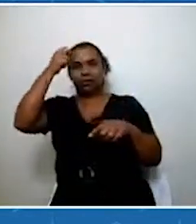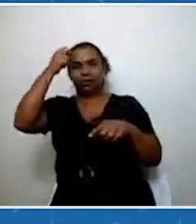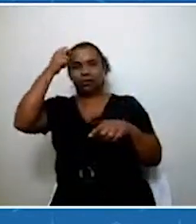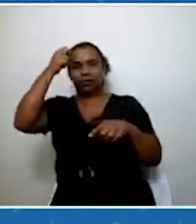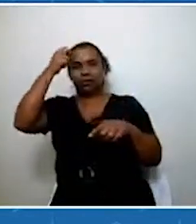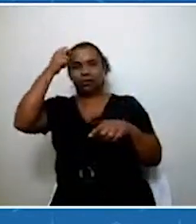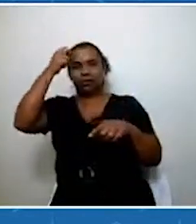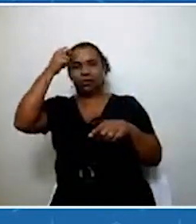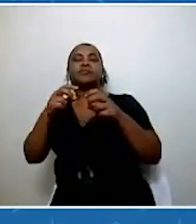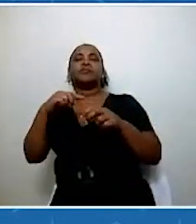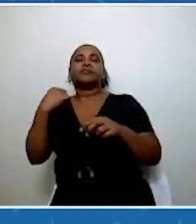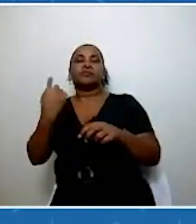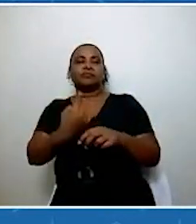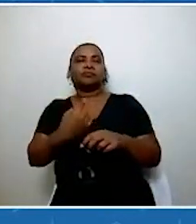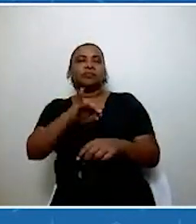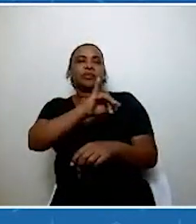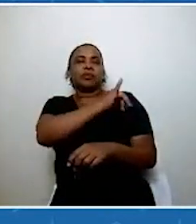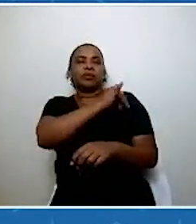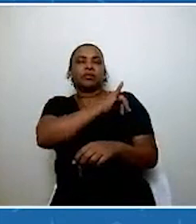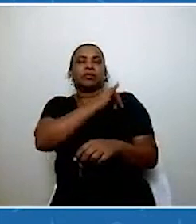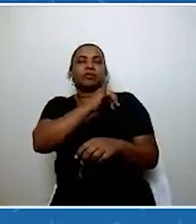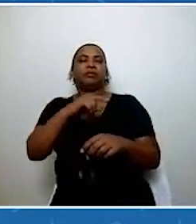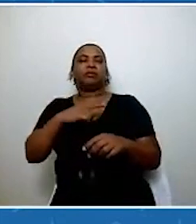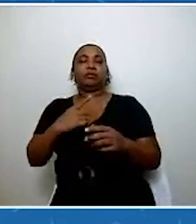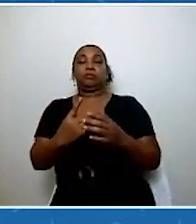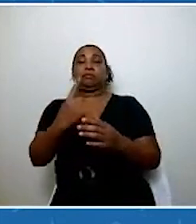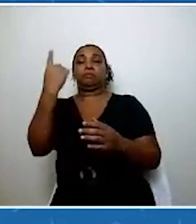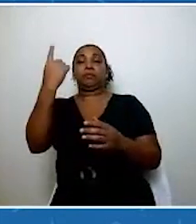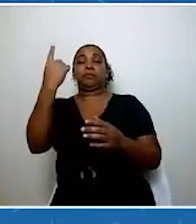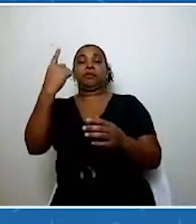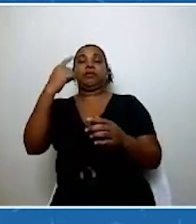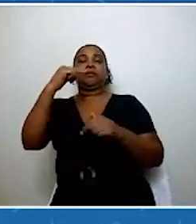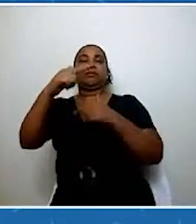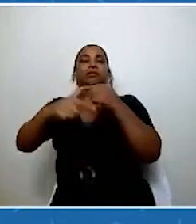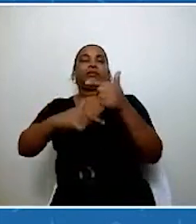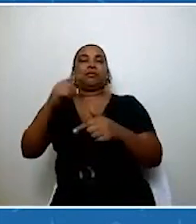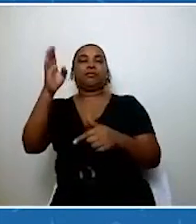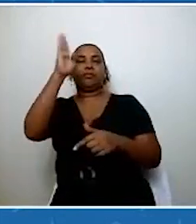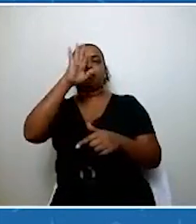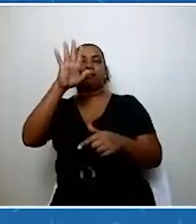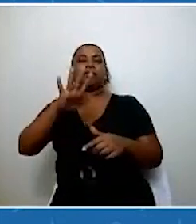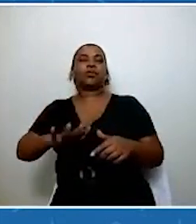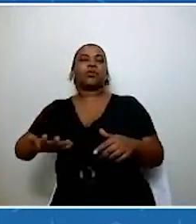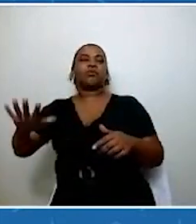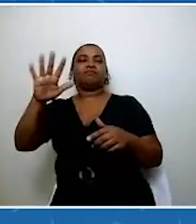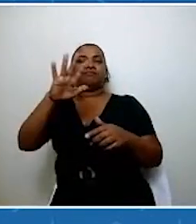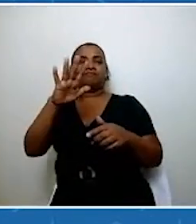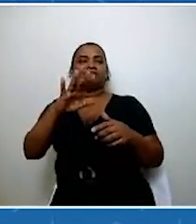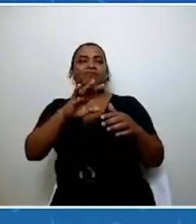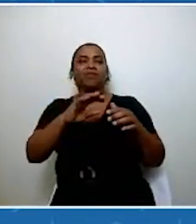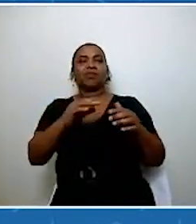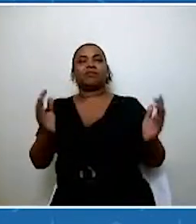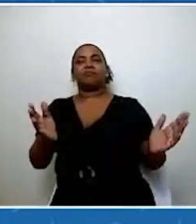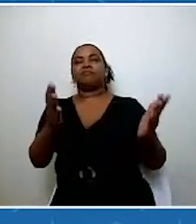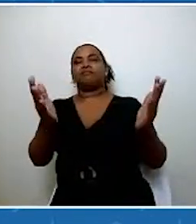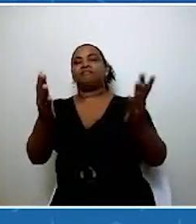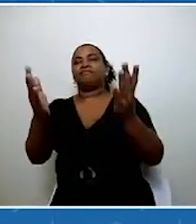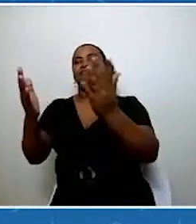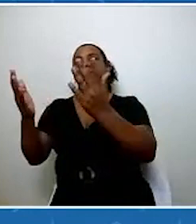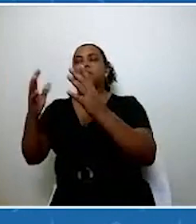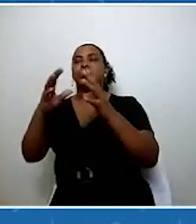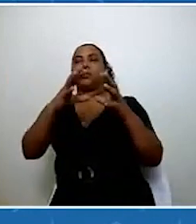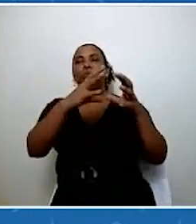e até de forma pioneira, trazendo, assim, mobilizando, né, todas as câmaras municipais,